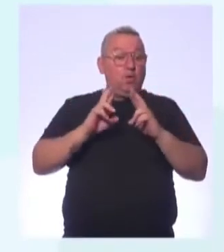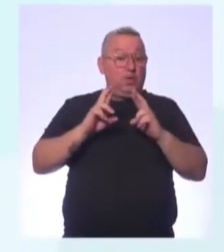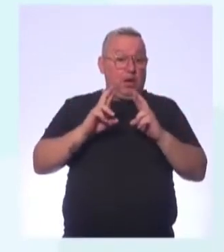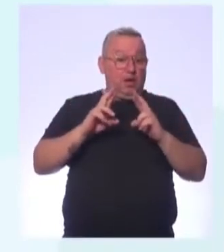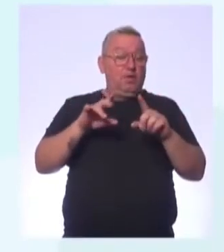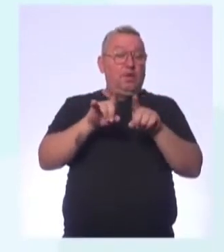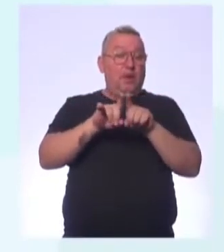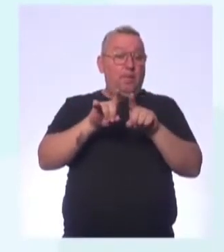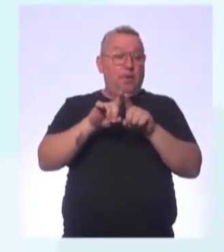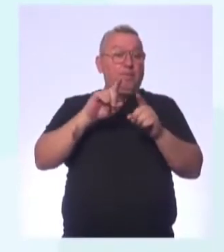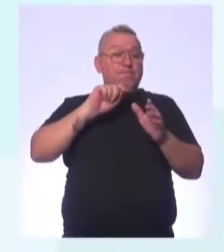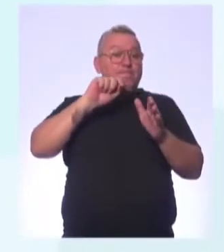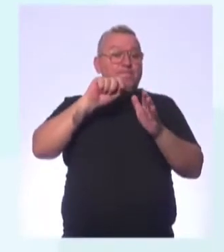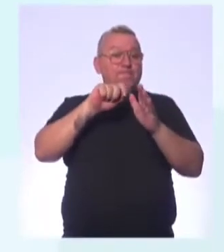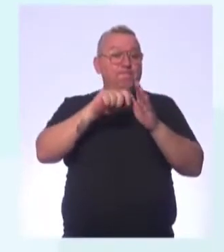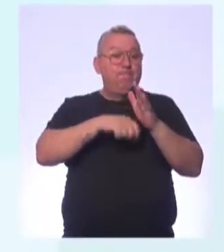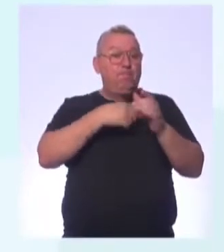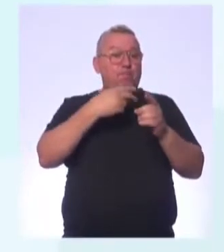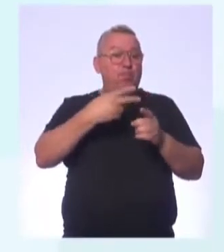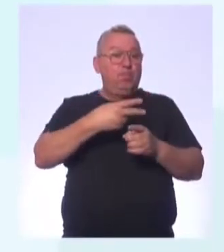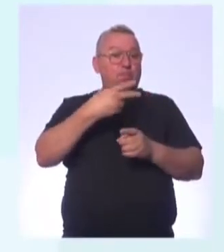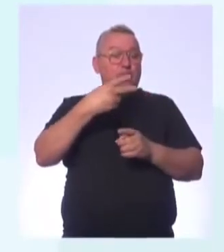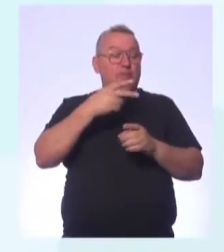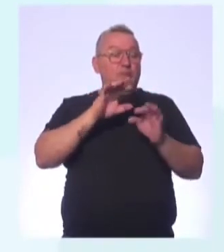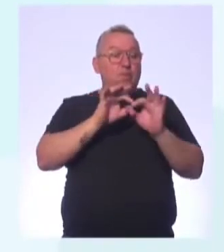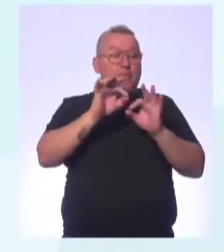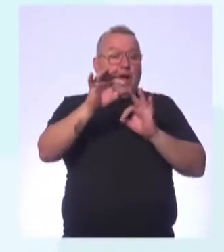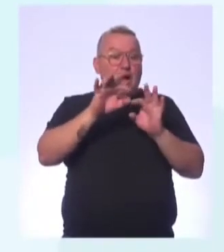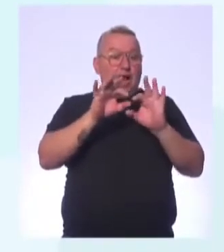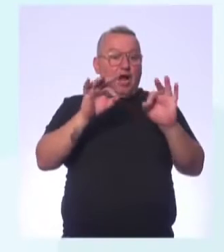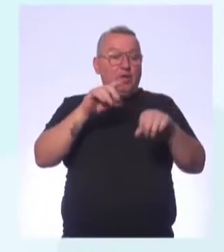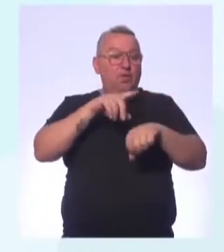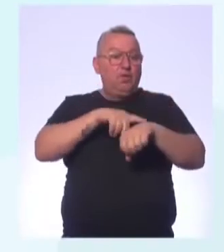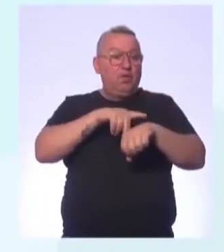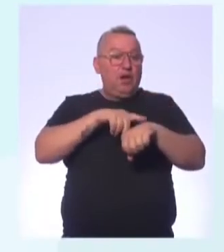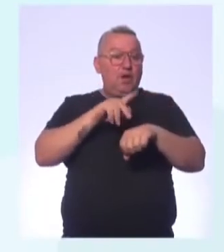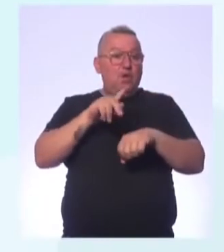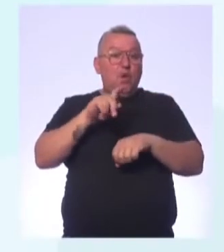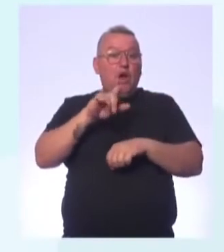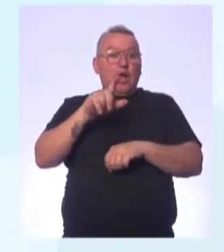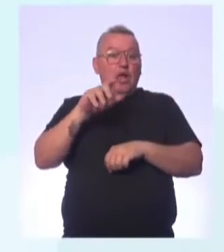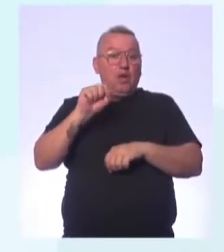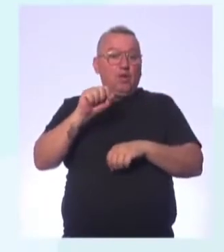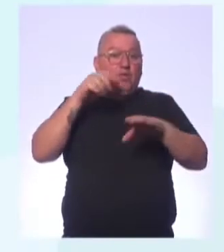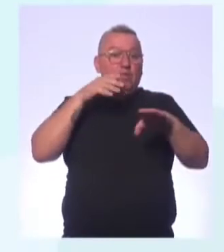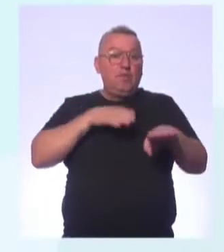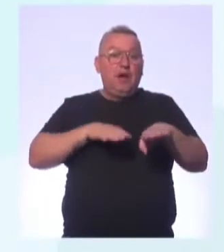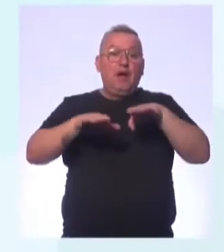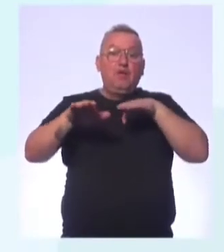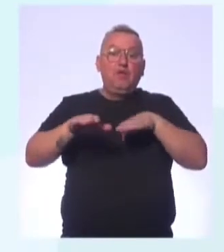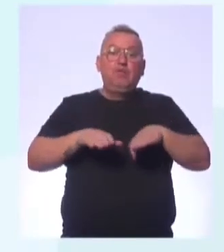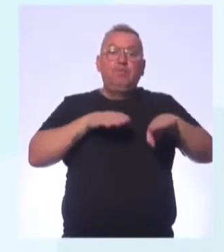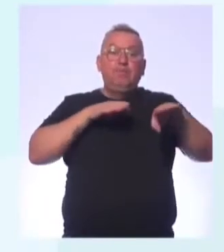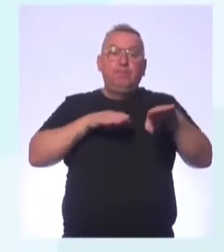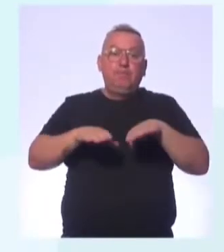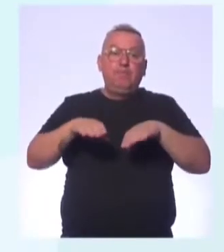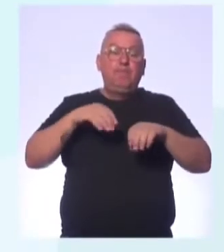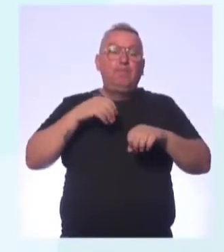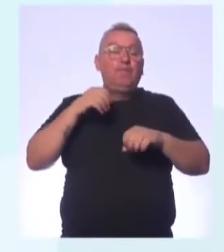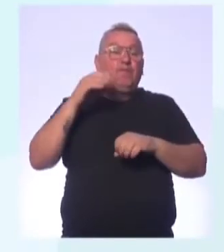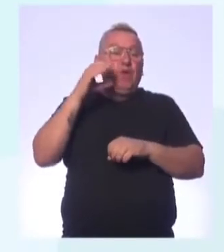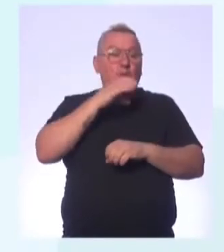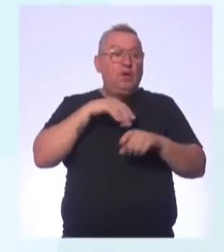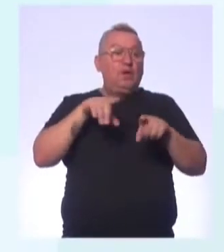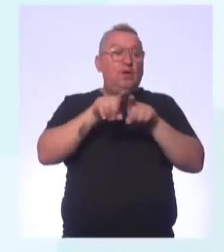registrados em segundos, metros ou quilos. Patinação de velocidade e todas as provas do